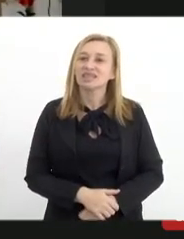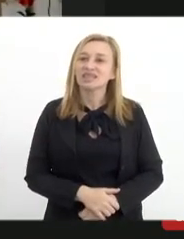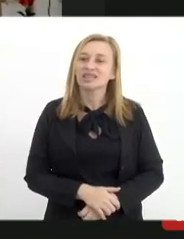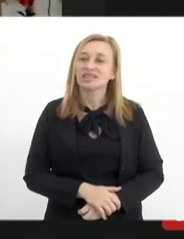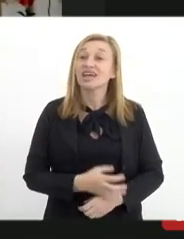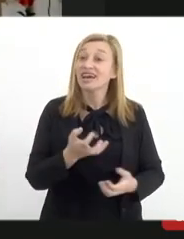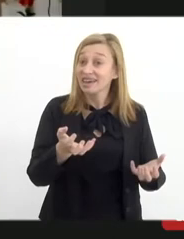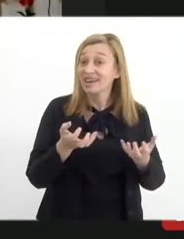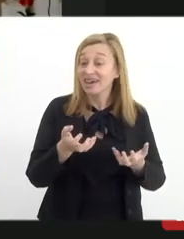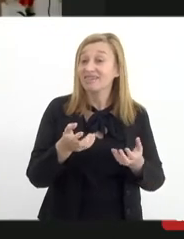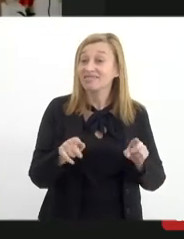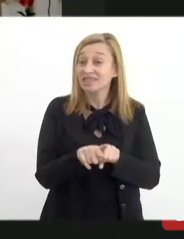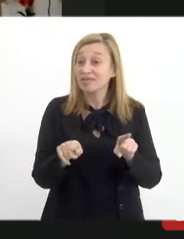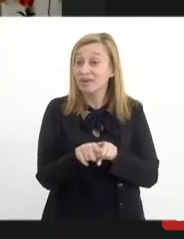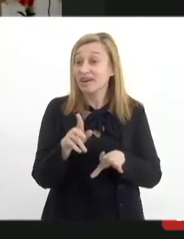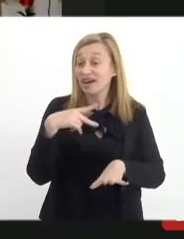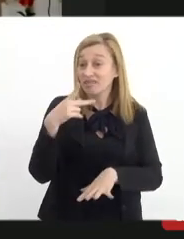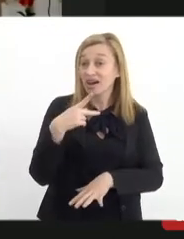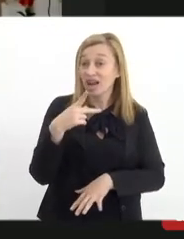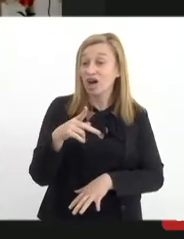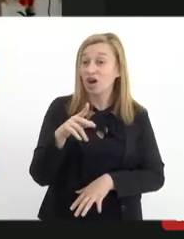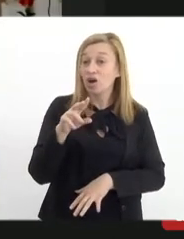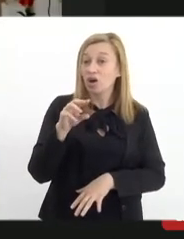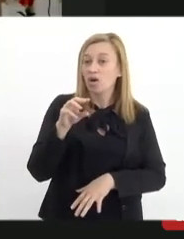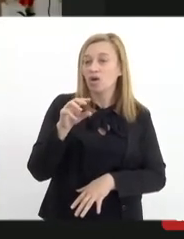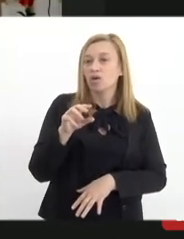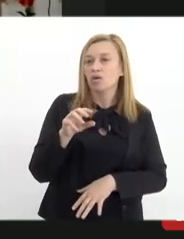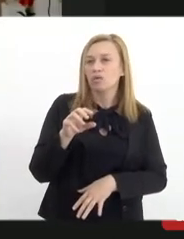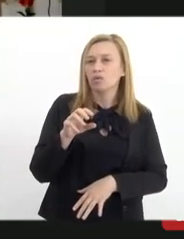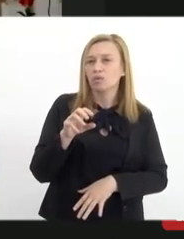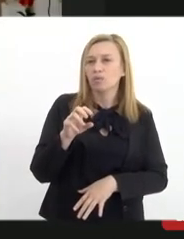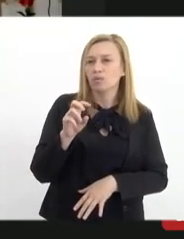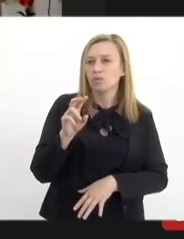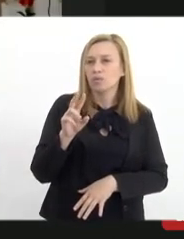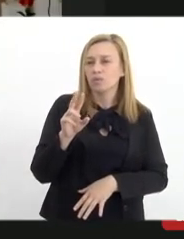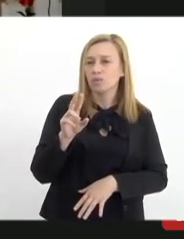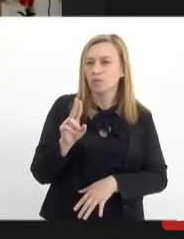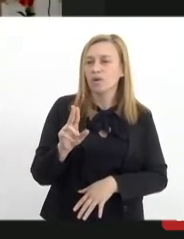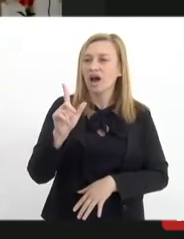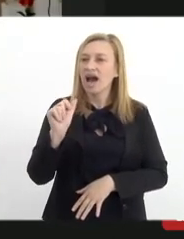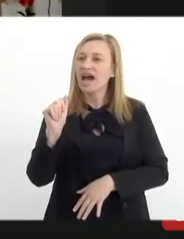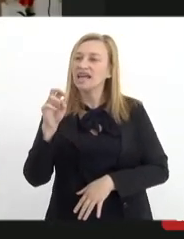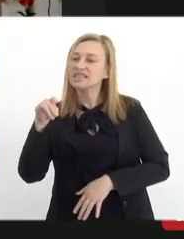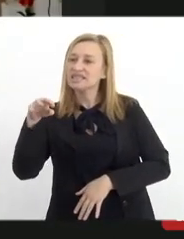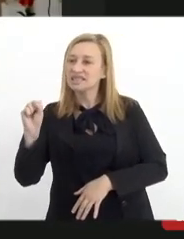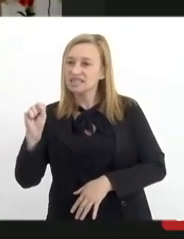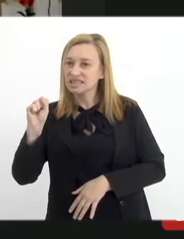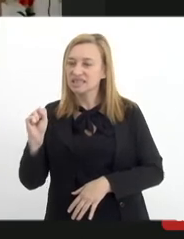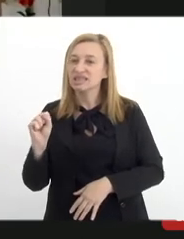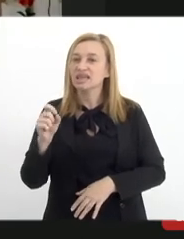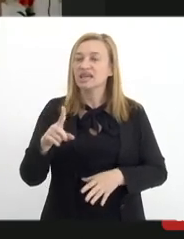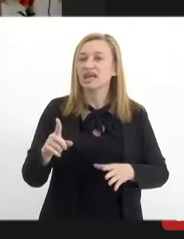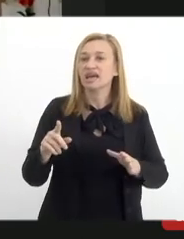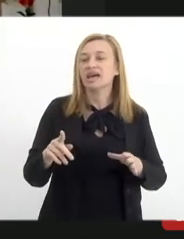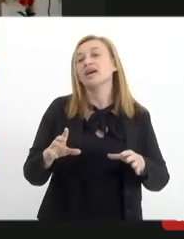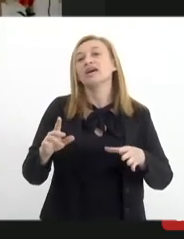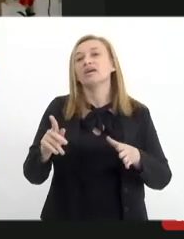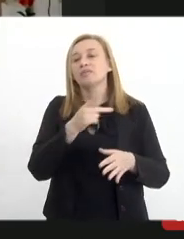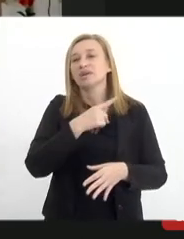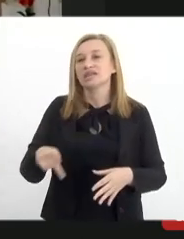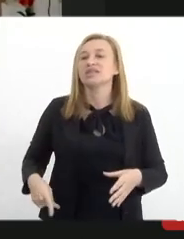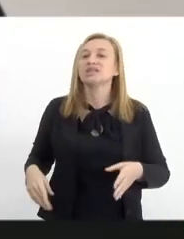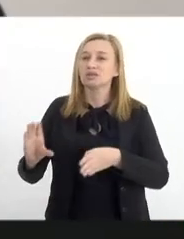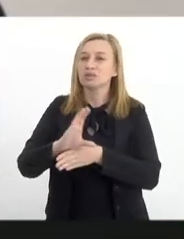Quero passar aqui a palavra para o Alas Searas, ele, Arias, ele é presidente do Conselho Municipal de